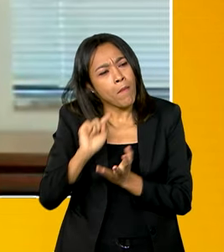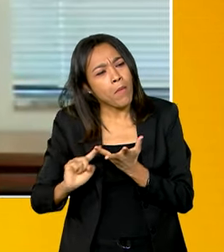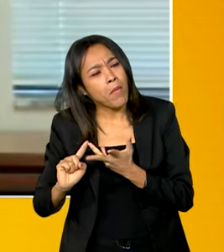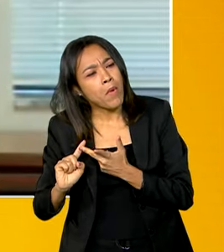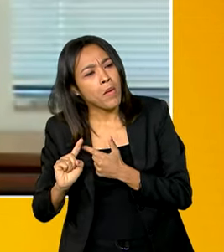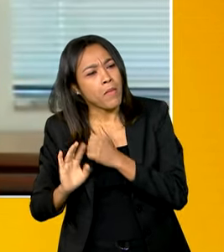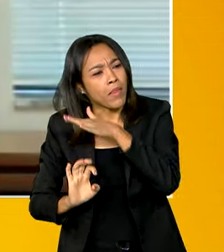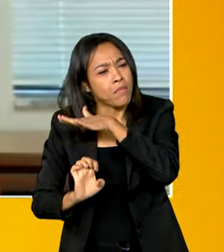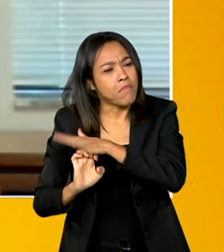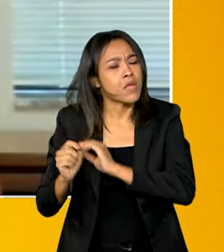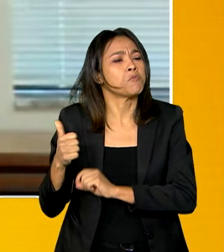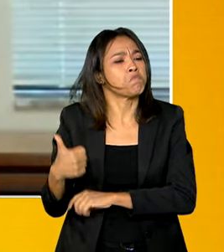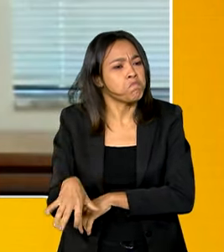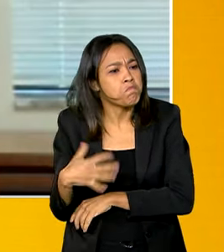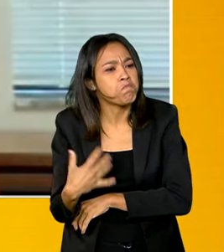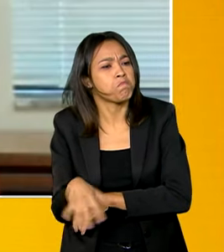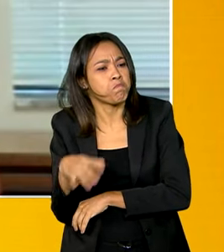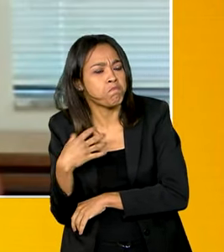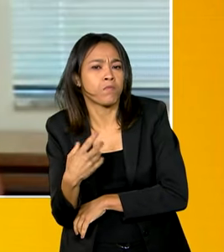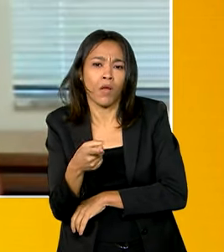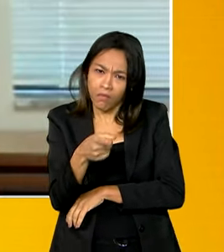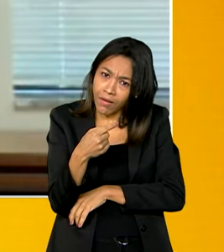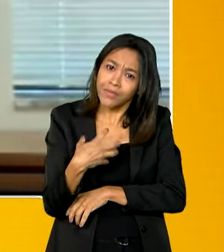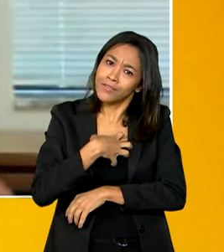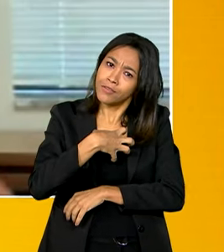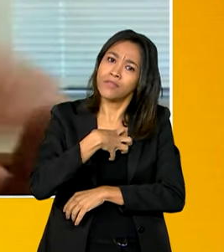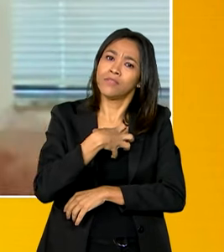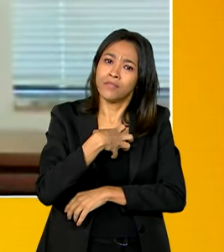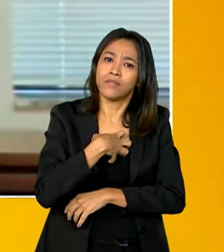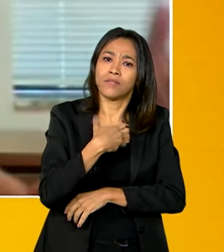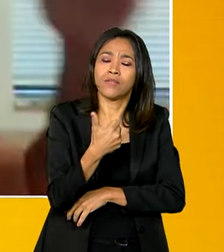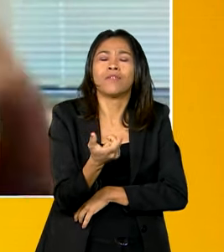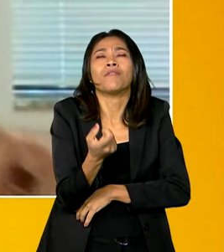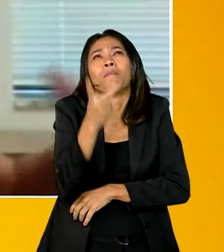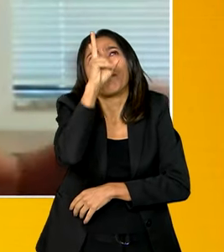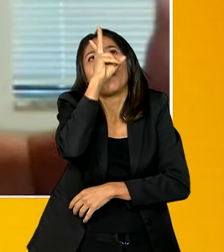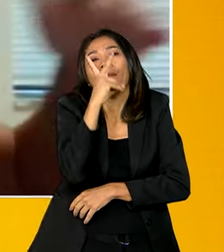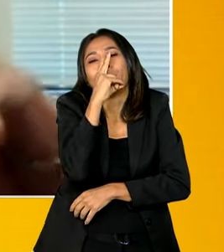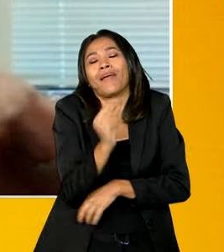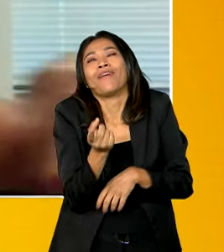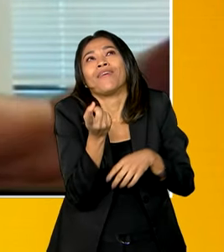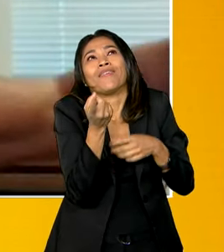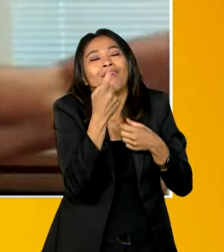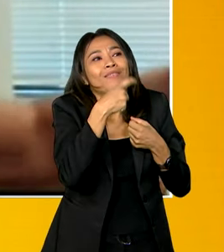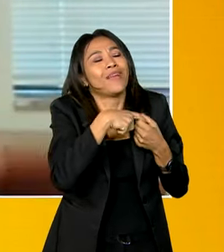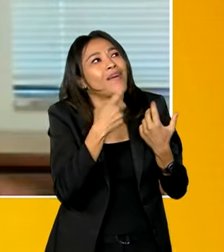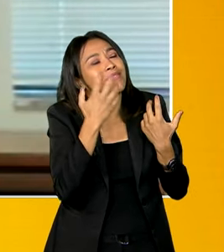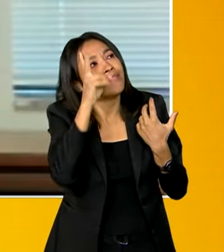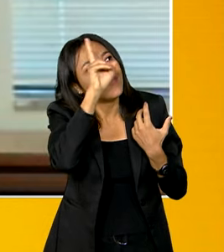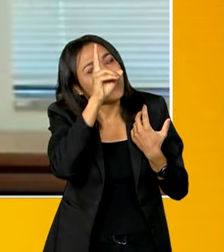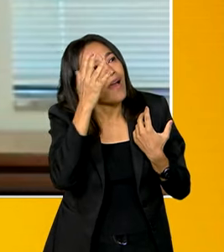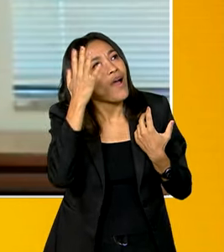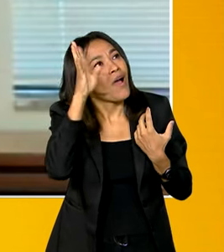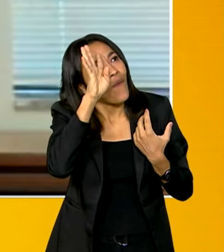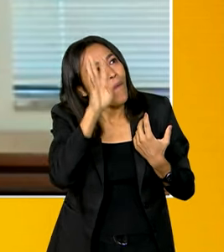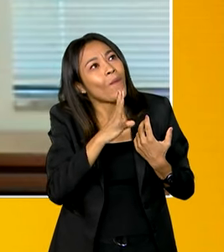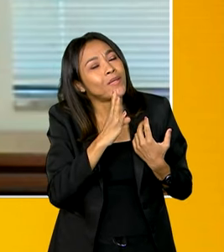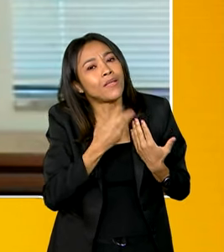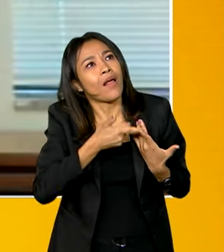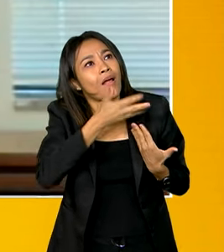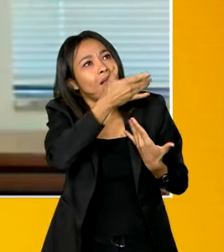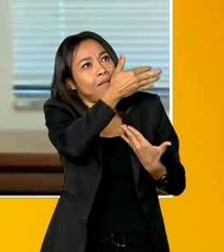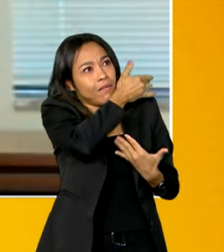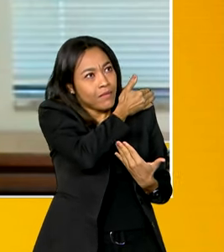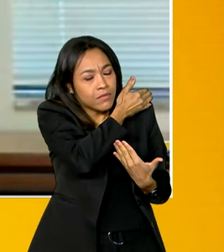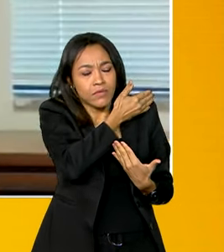vez por alguma das nossas estações vai se sentir retornando ali com todo o histórico que a gente tem.